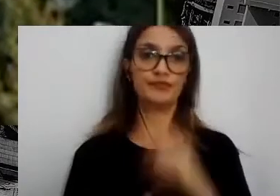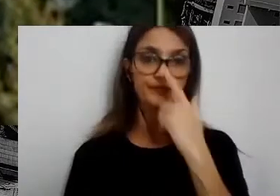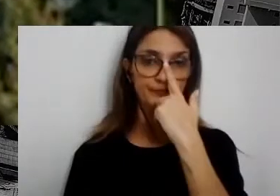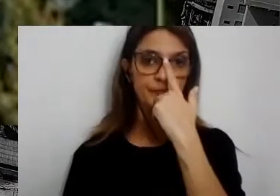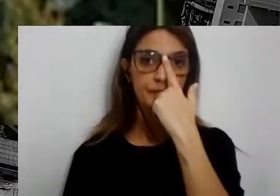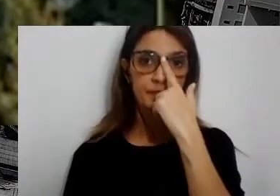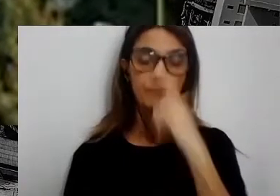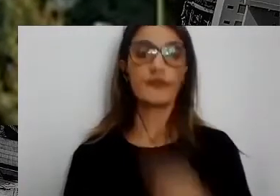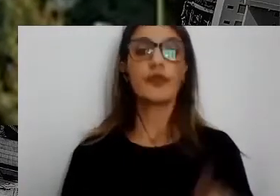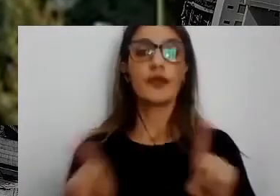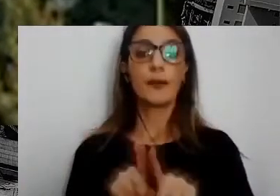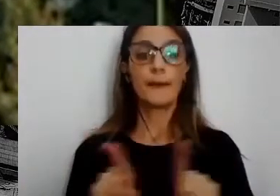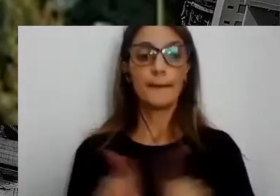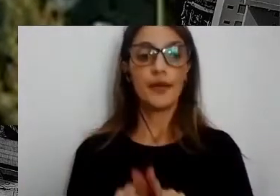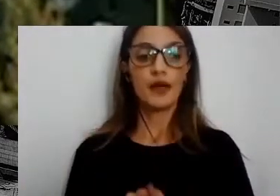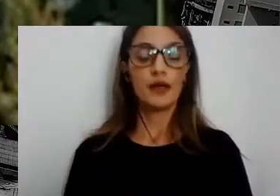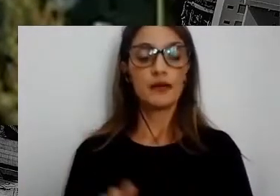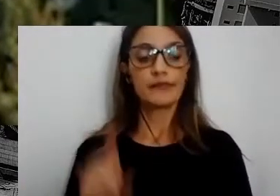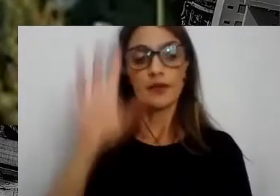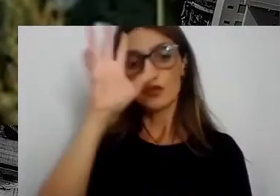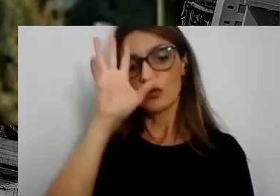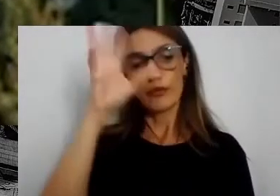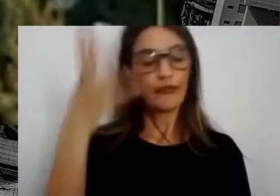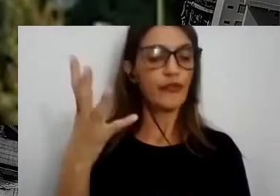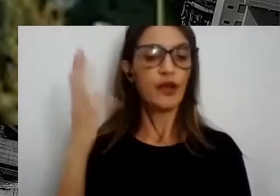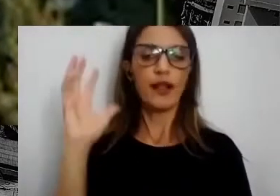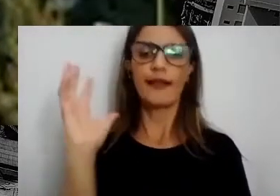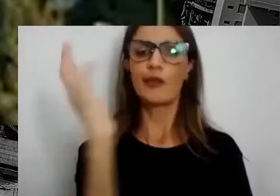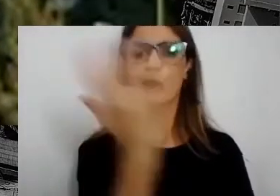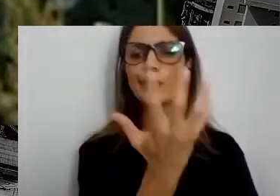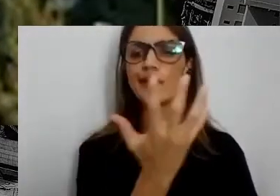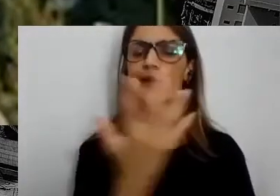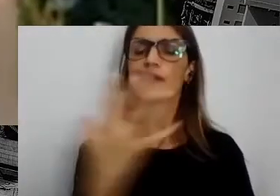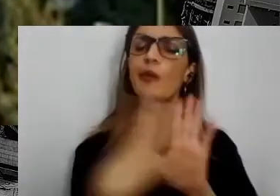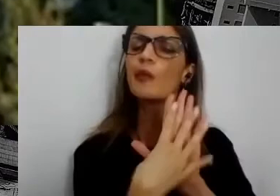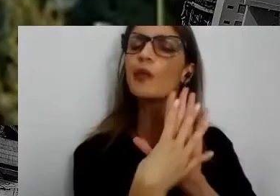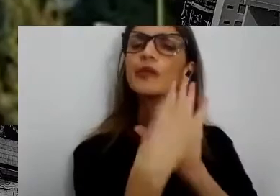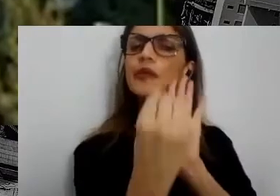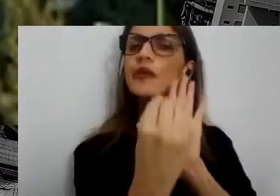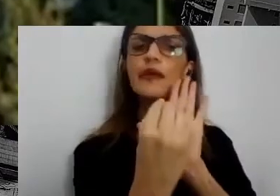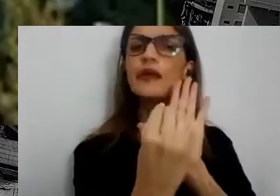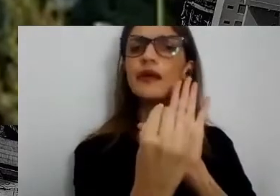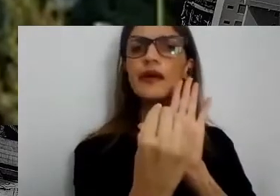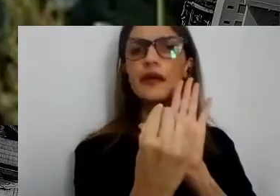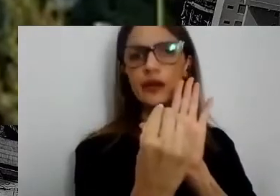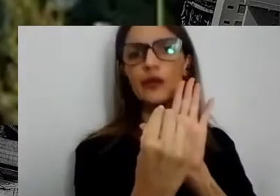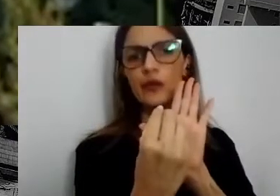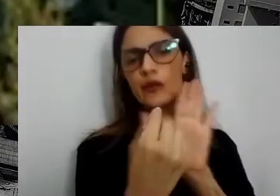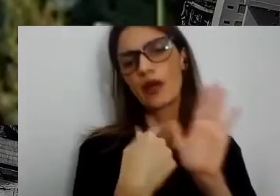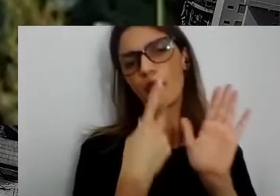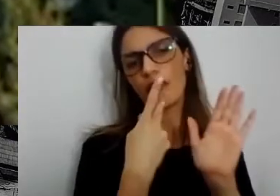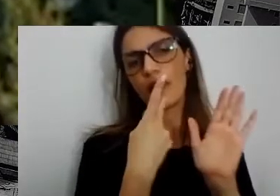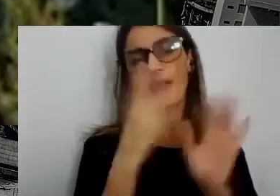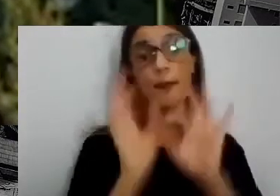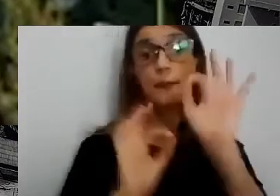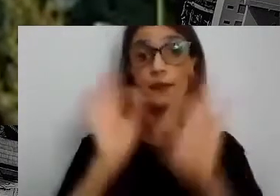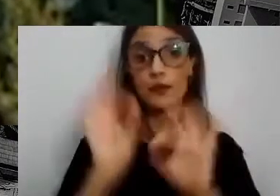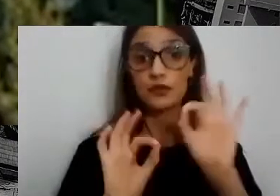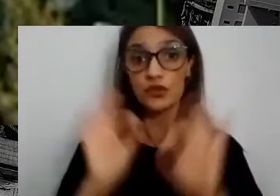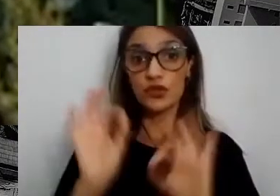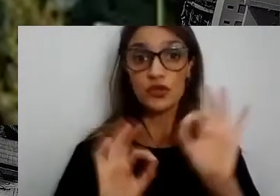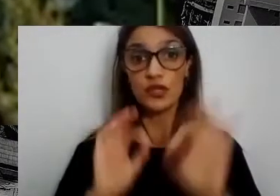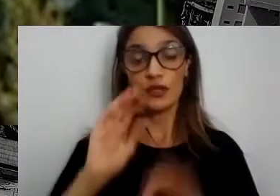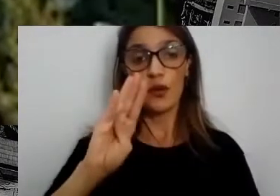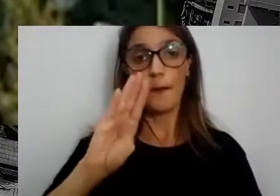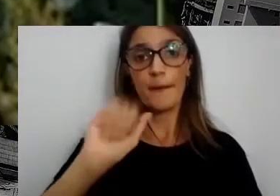questão de soluções baseadas na natureza, um modelo que a gente acredita bastante é o que eu mencionei lá, do projeto Bacias e